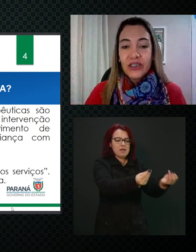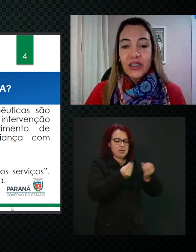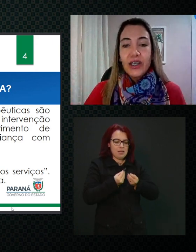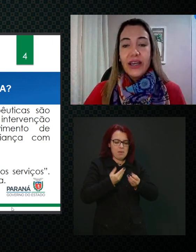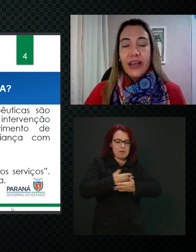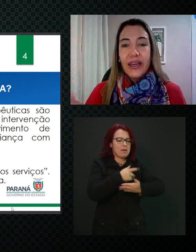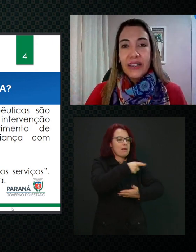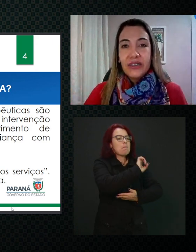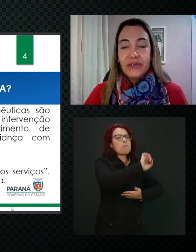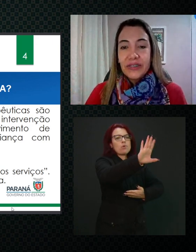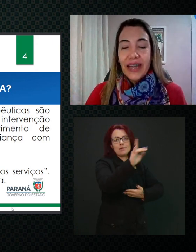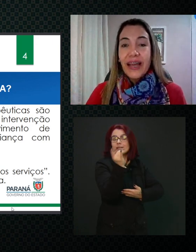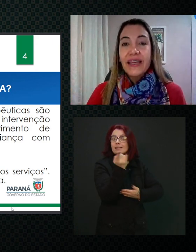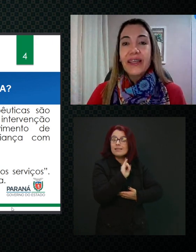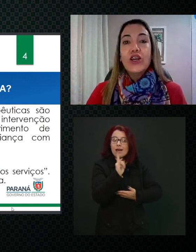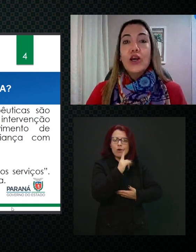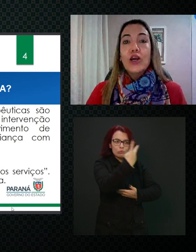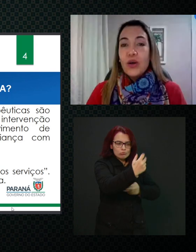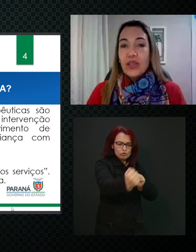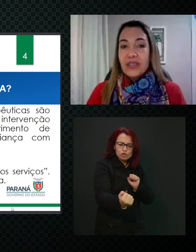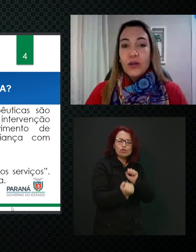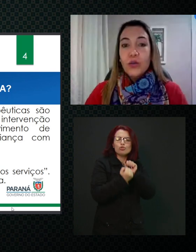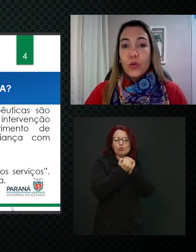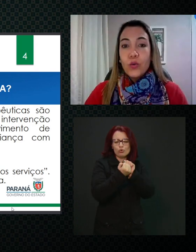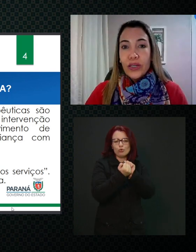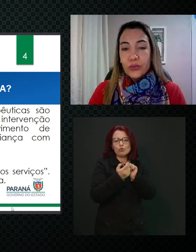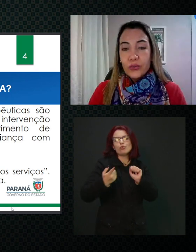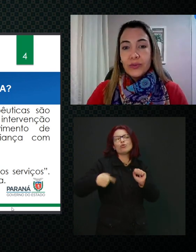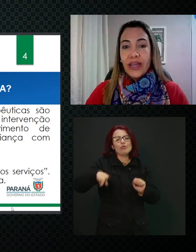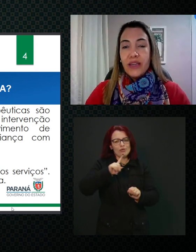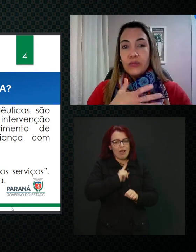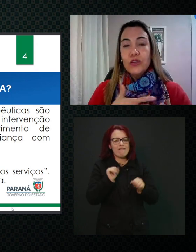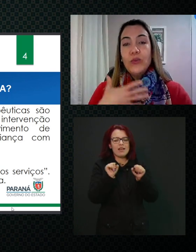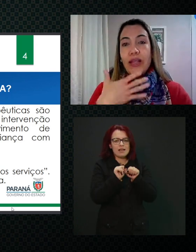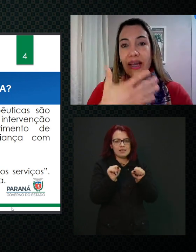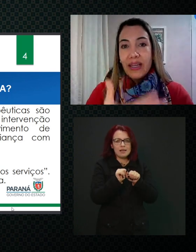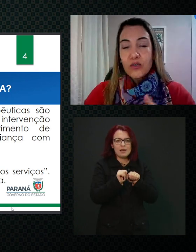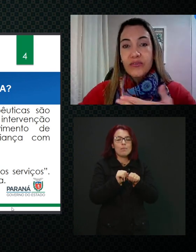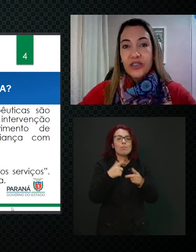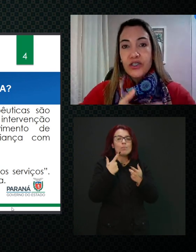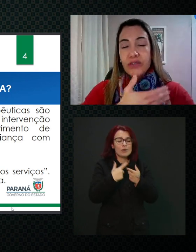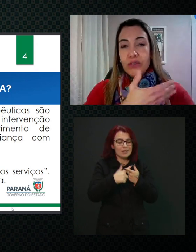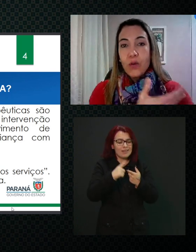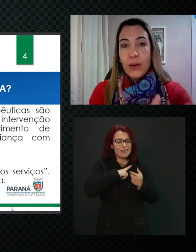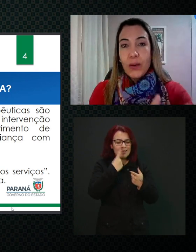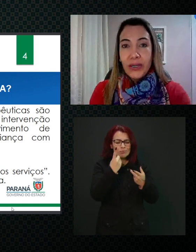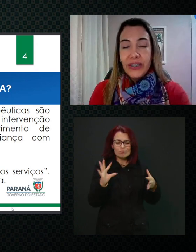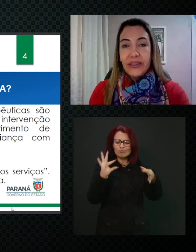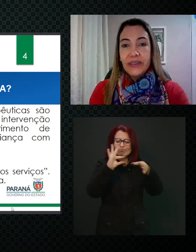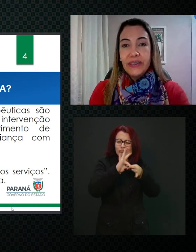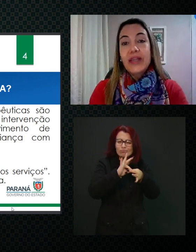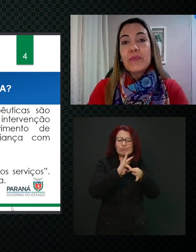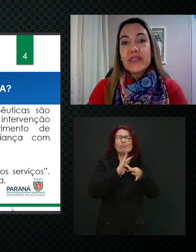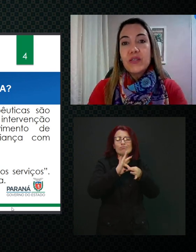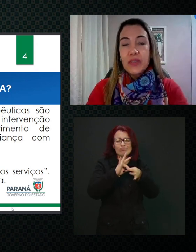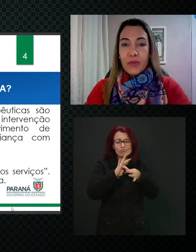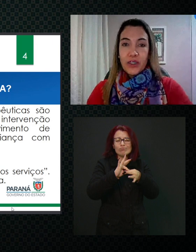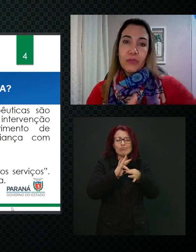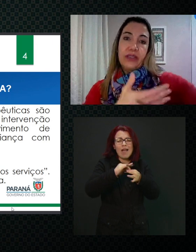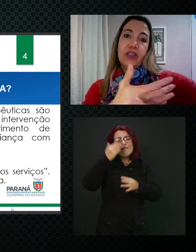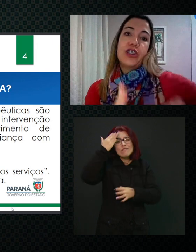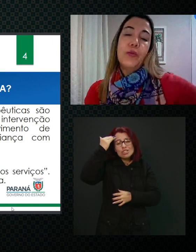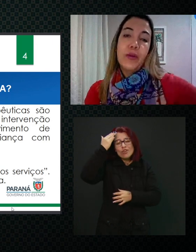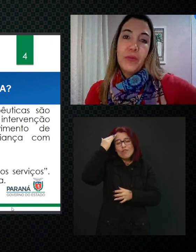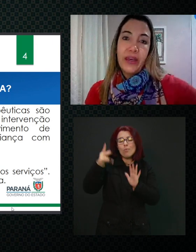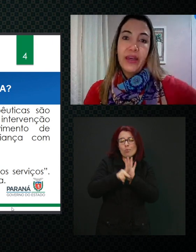abordagem de Van Dyck, mostra o quanto tem todo um laço afetivo com a mãe. Então, não dá pra simplesmente